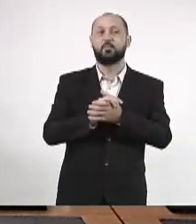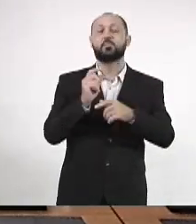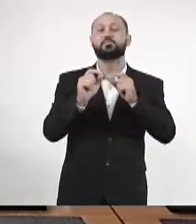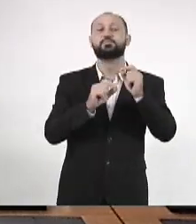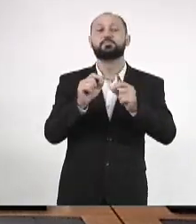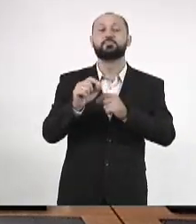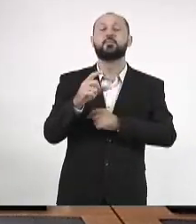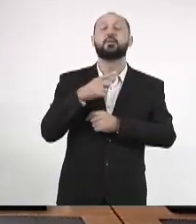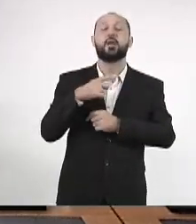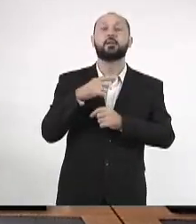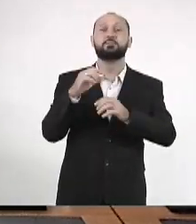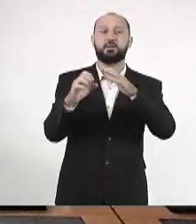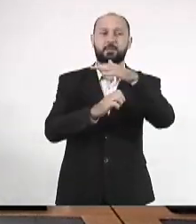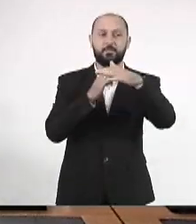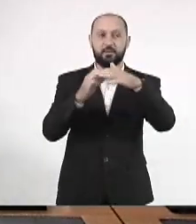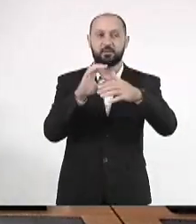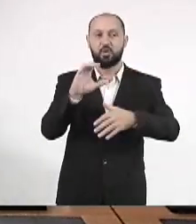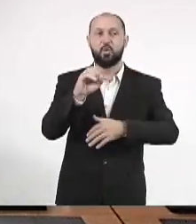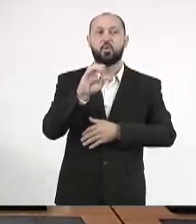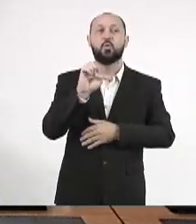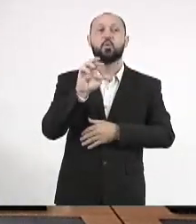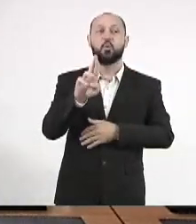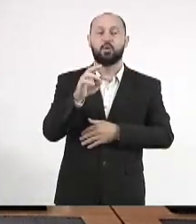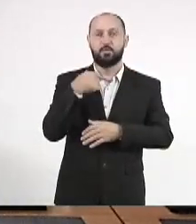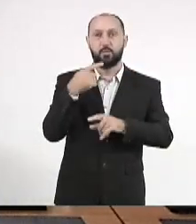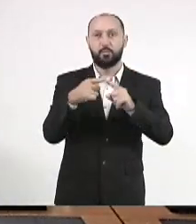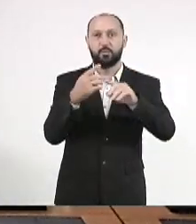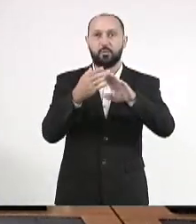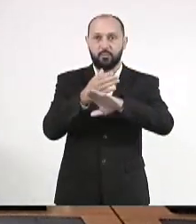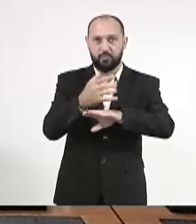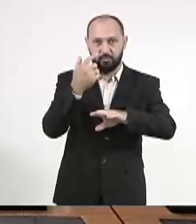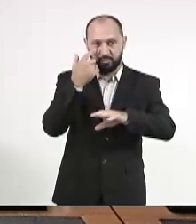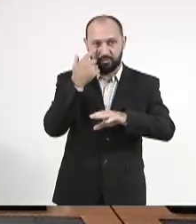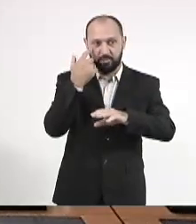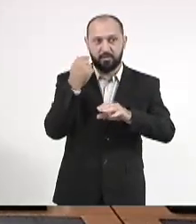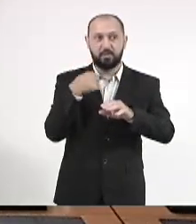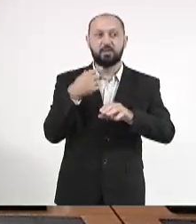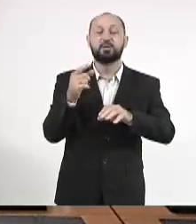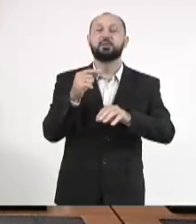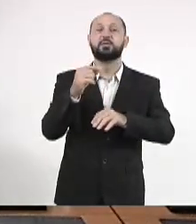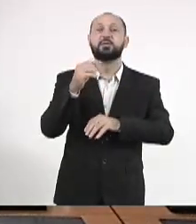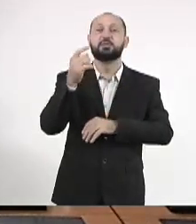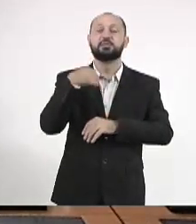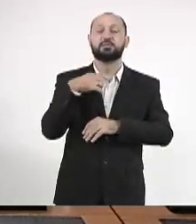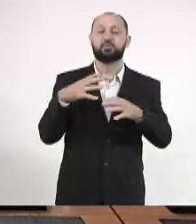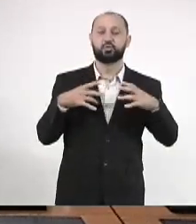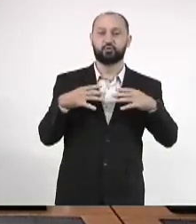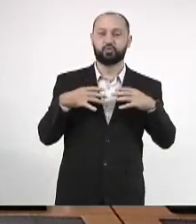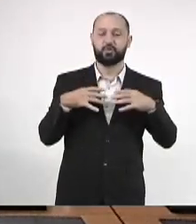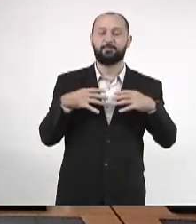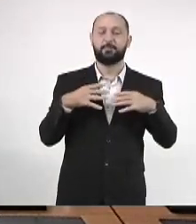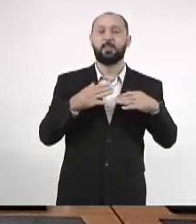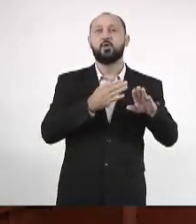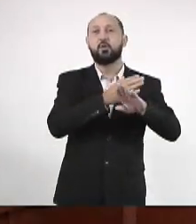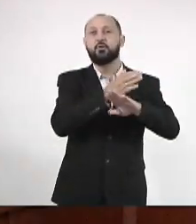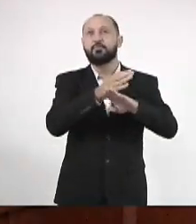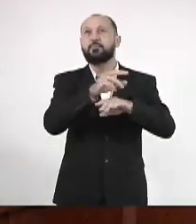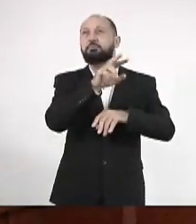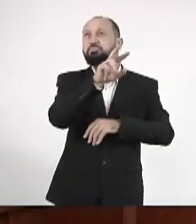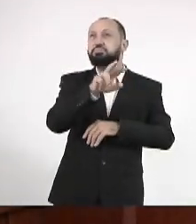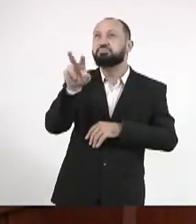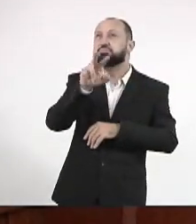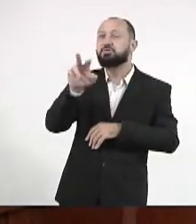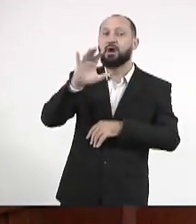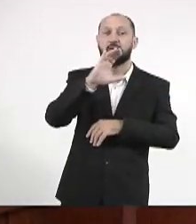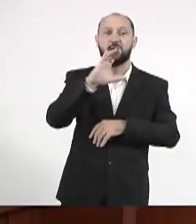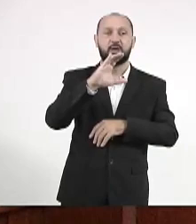as empresas que têm os fios de cobre, eu estou dizendo que eu fui, eu fiz um... Nesse feriado, eu fiz um tour por essa esculhambação aqui em